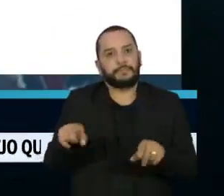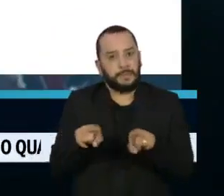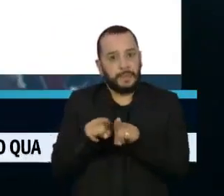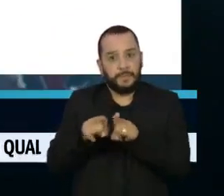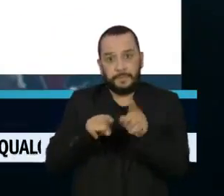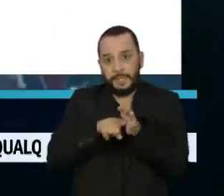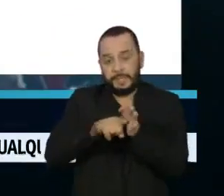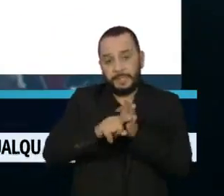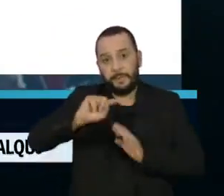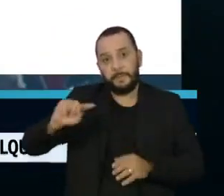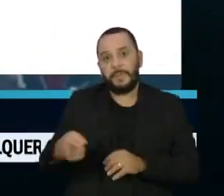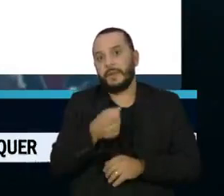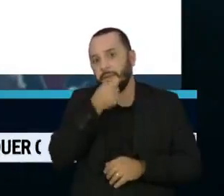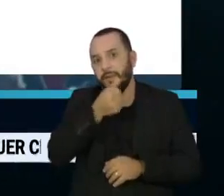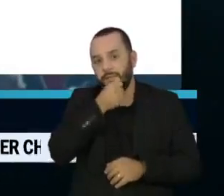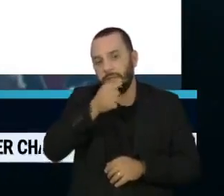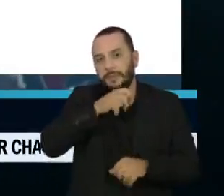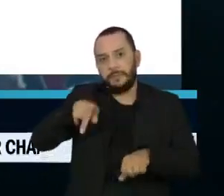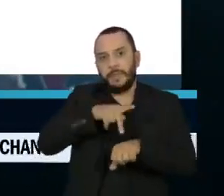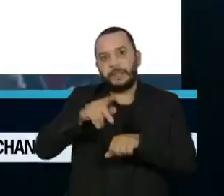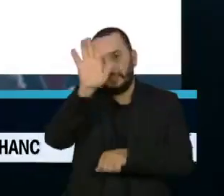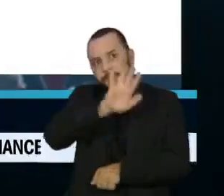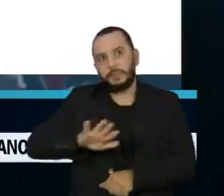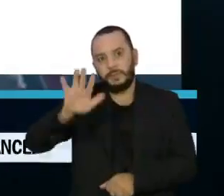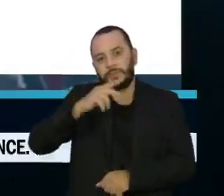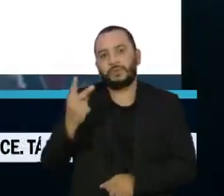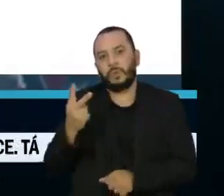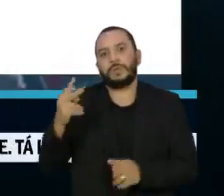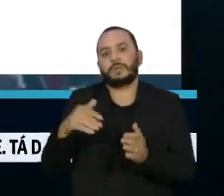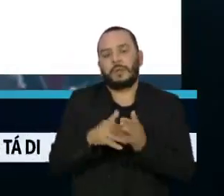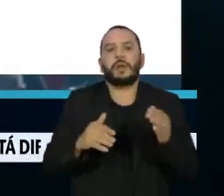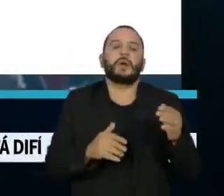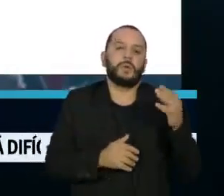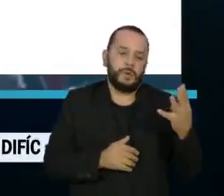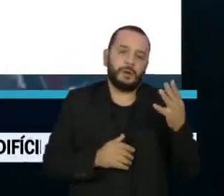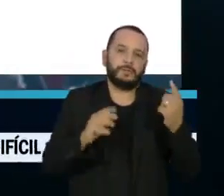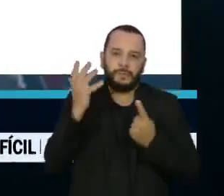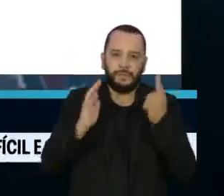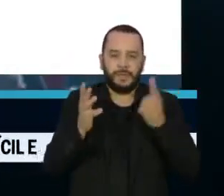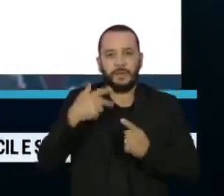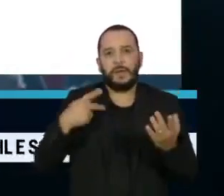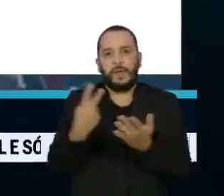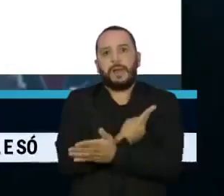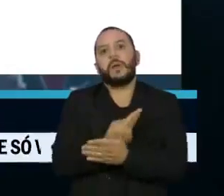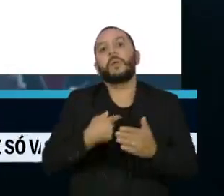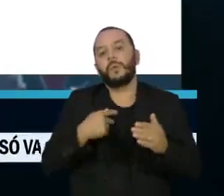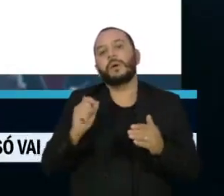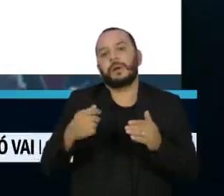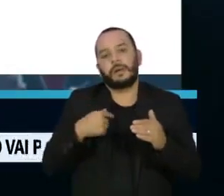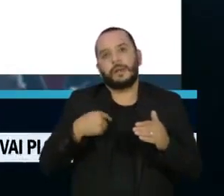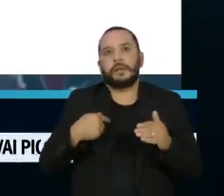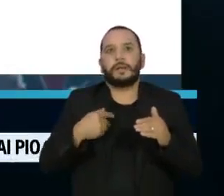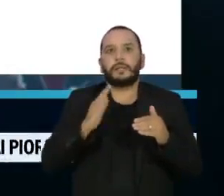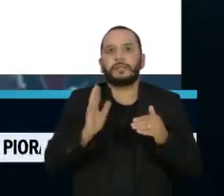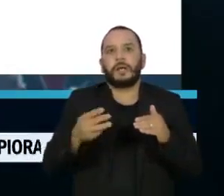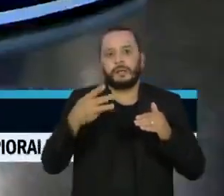entrevistas em todo o país entre os dias 2 e 4 de fevereiro. A margem de erro é de 3,2 pontos percentuais.